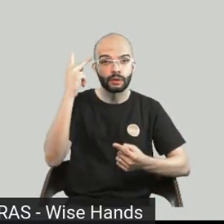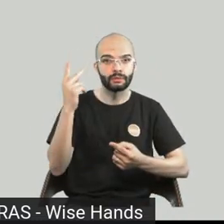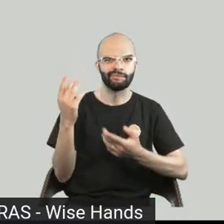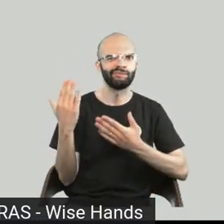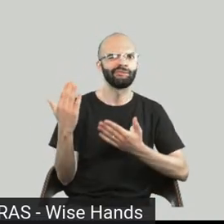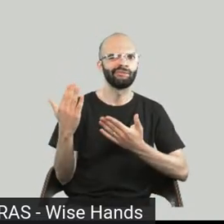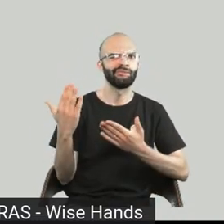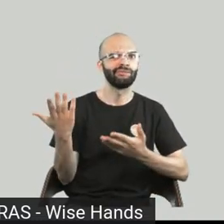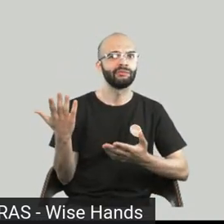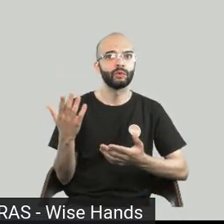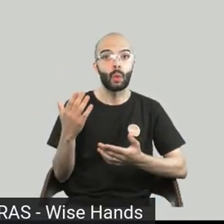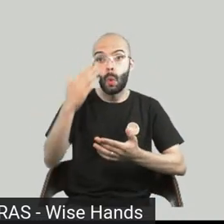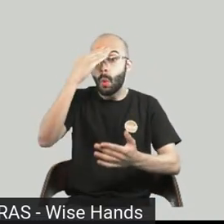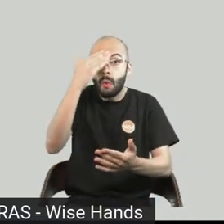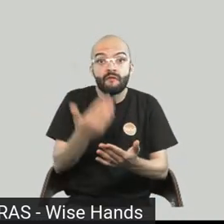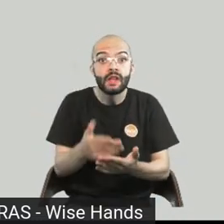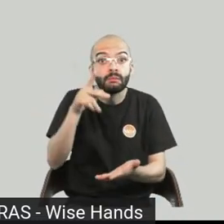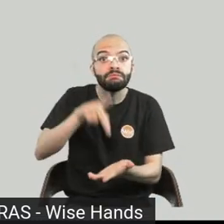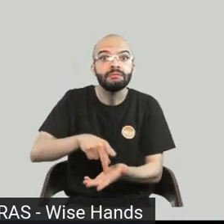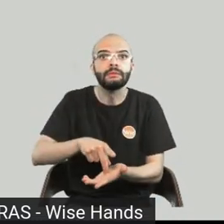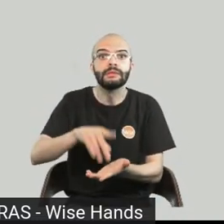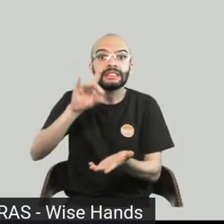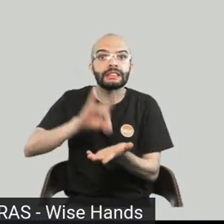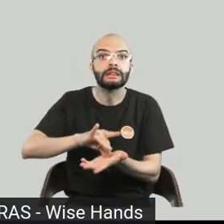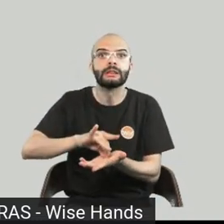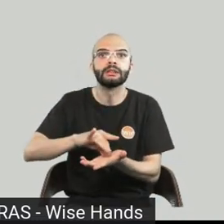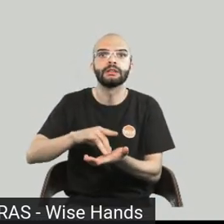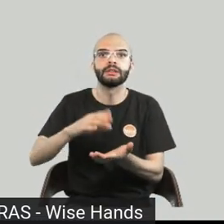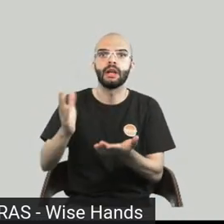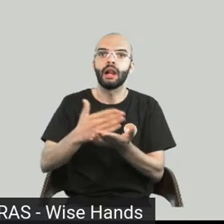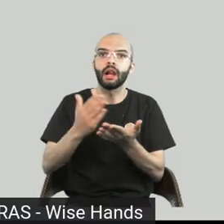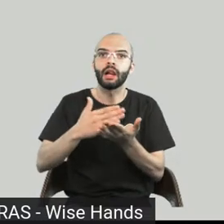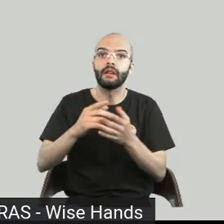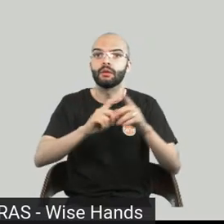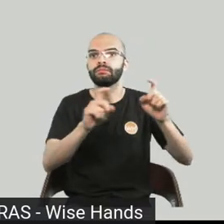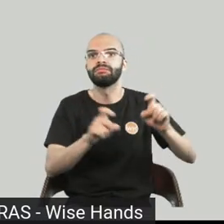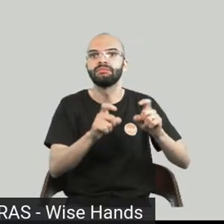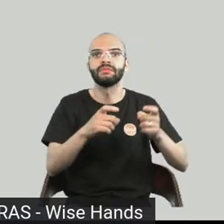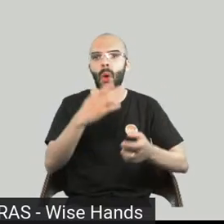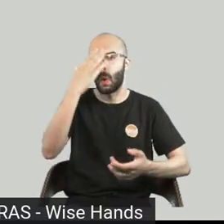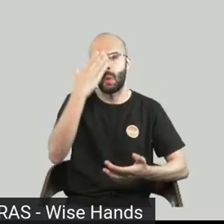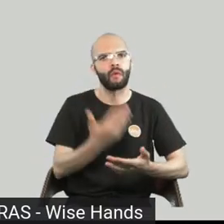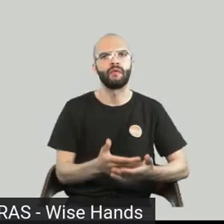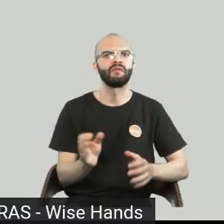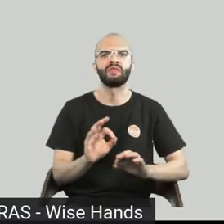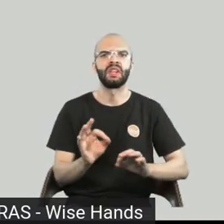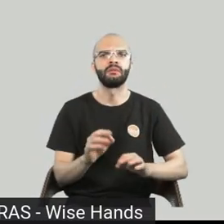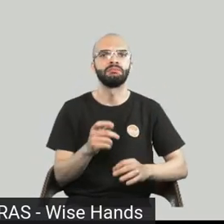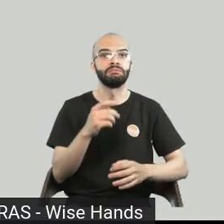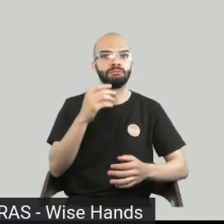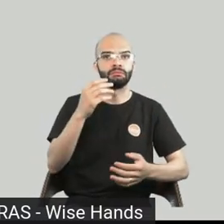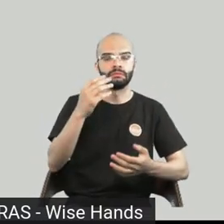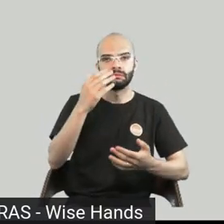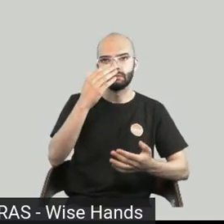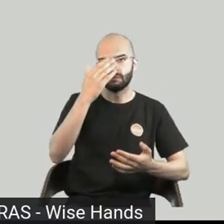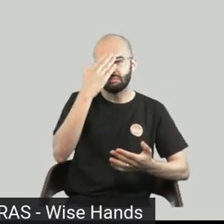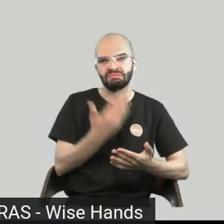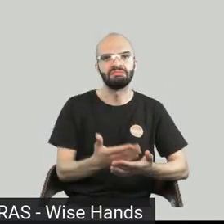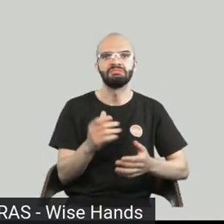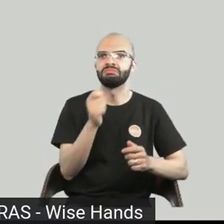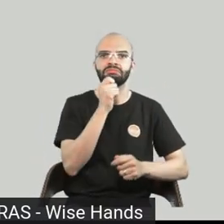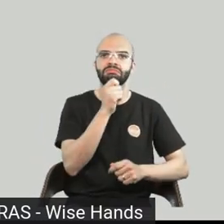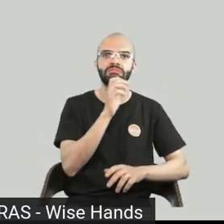conservador em relação ao livro digital, né? O que é verdade, mas mesmo no mercado internacional tinha uma incerteza